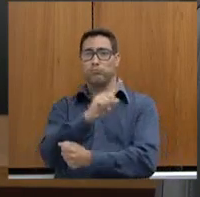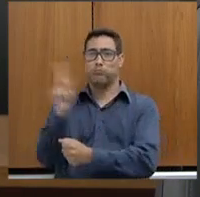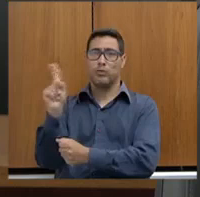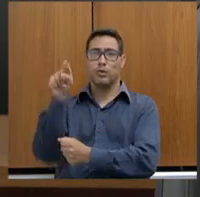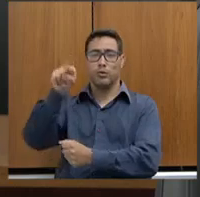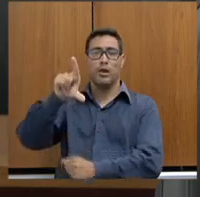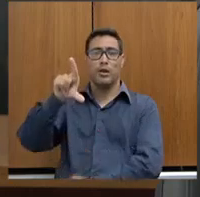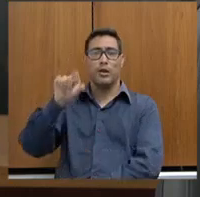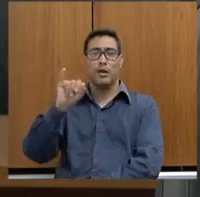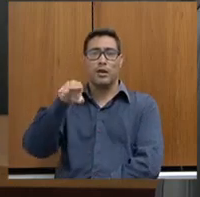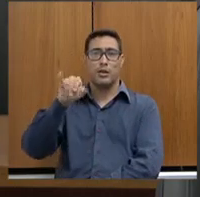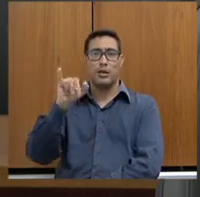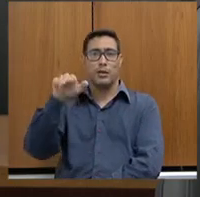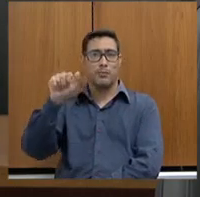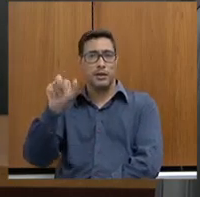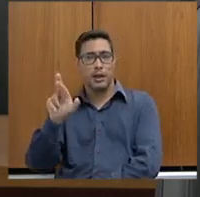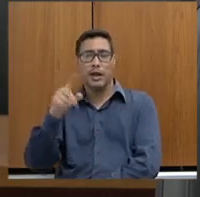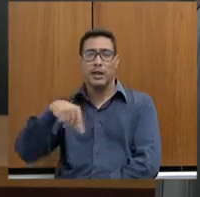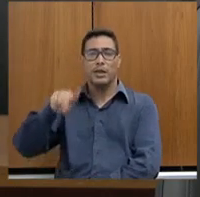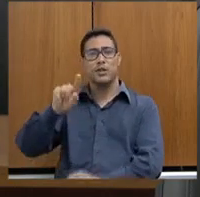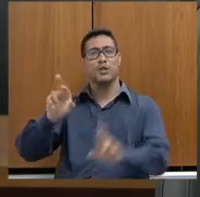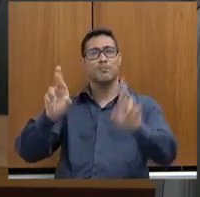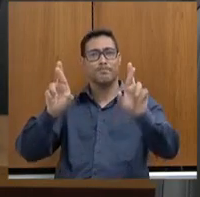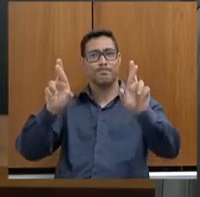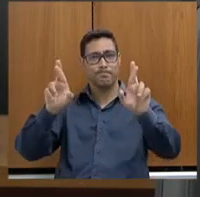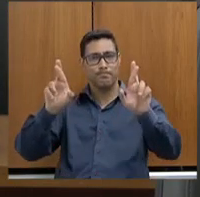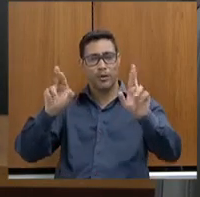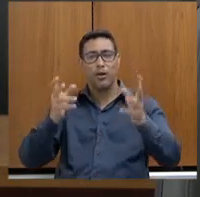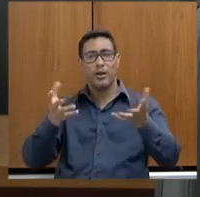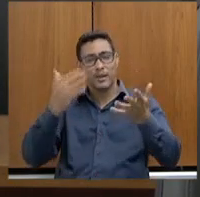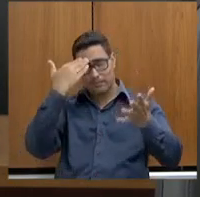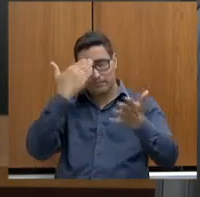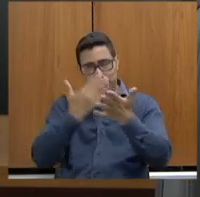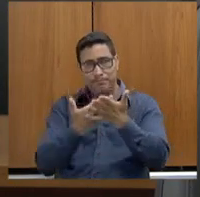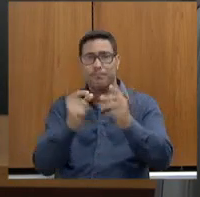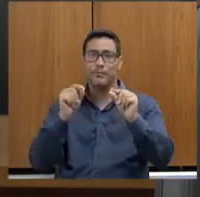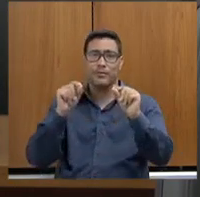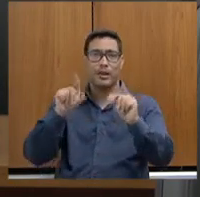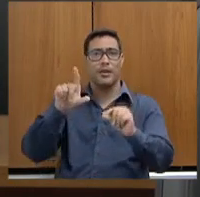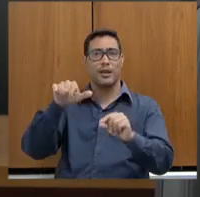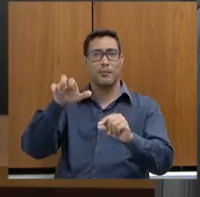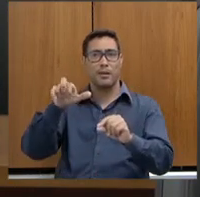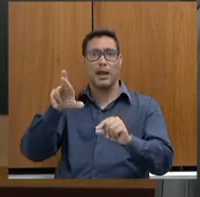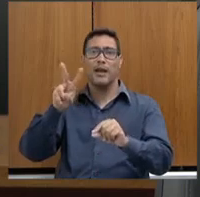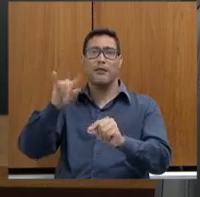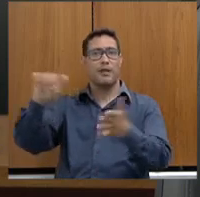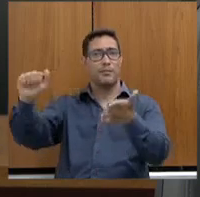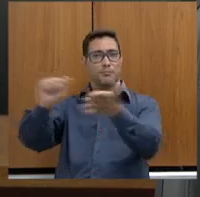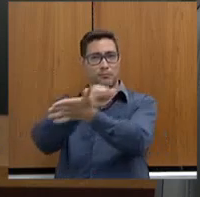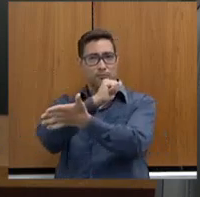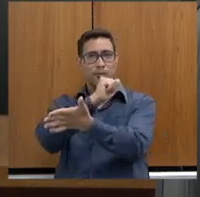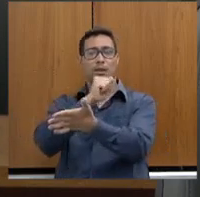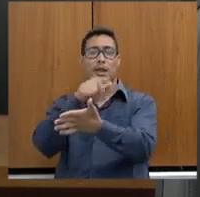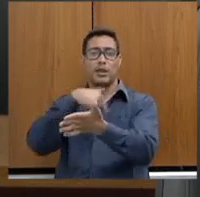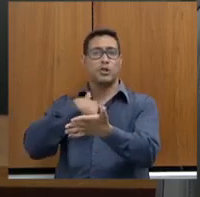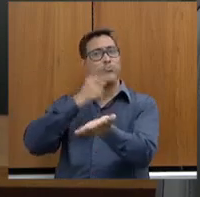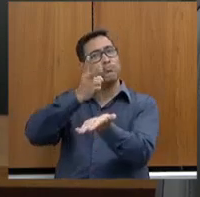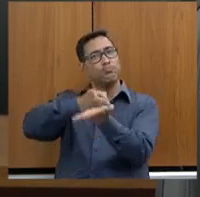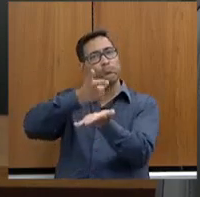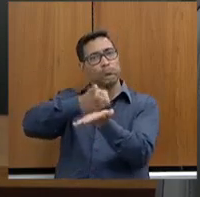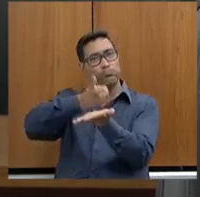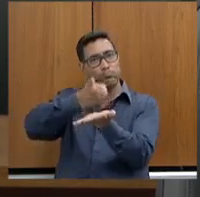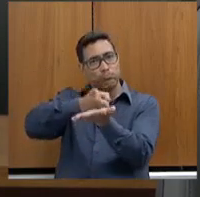e a gente torce e acredita que essa eliminar deva ser derrubada e que a gente continue com a nossa...